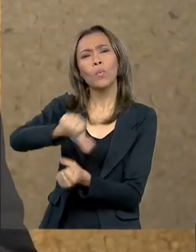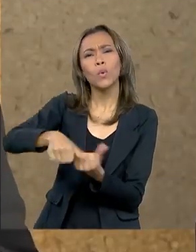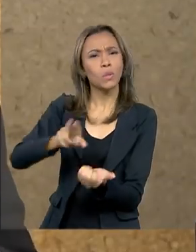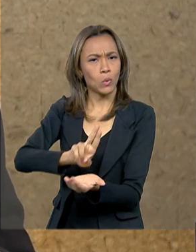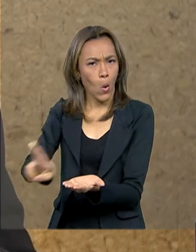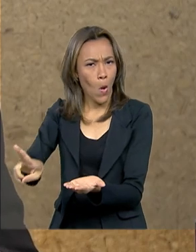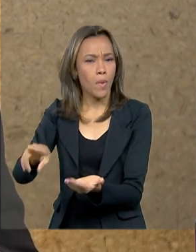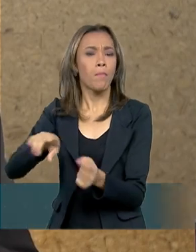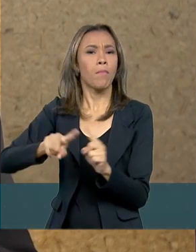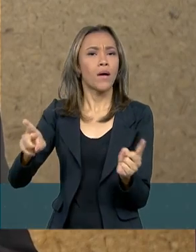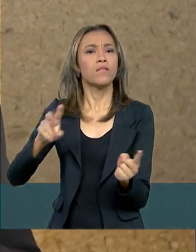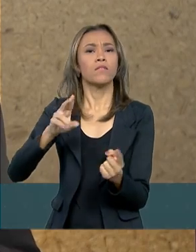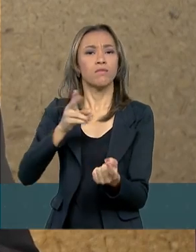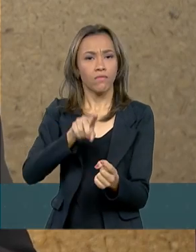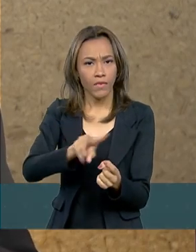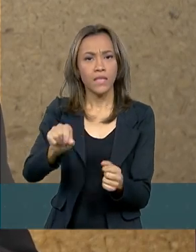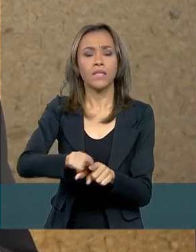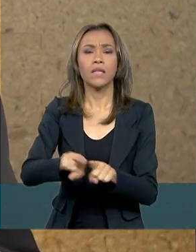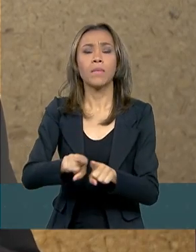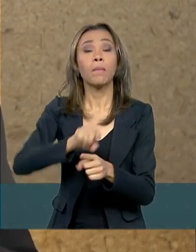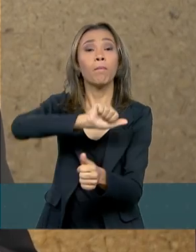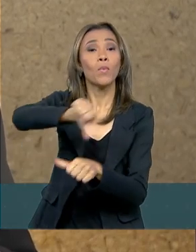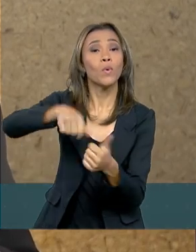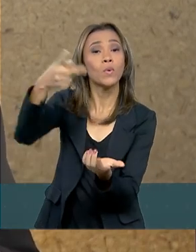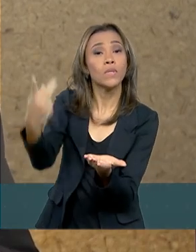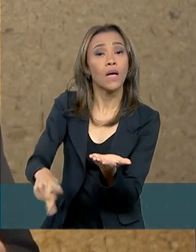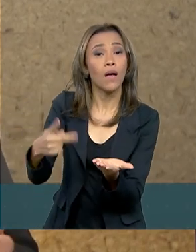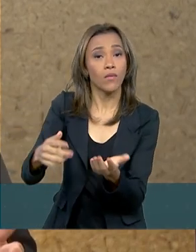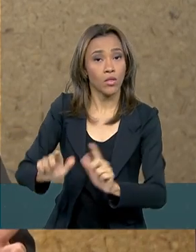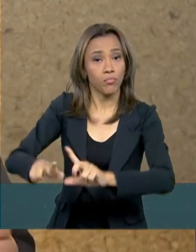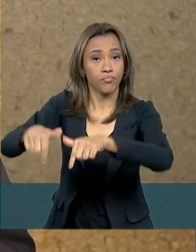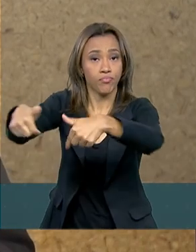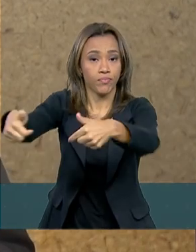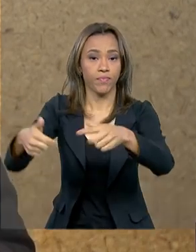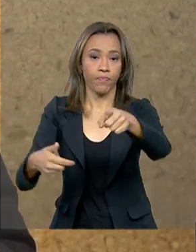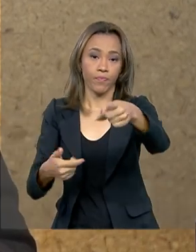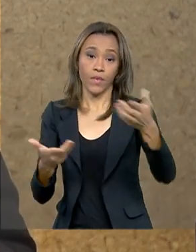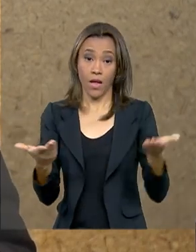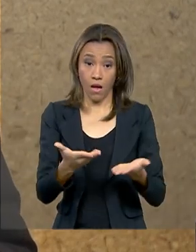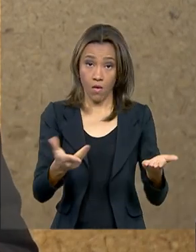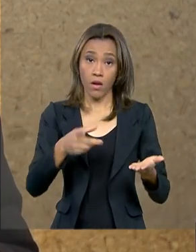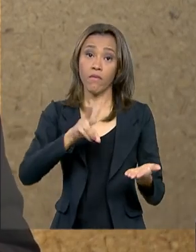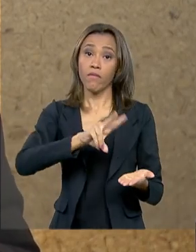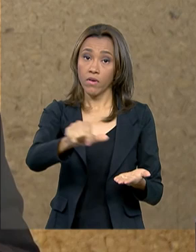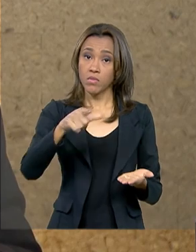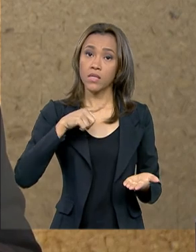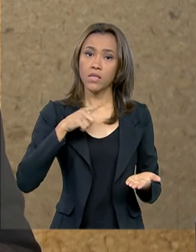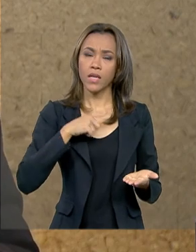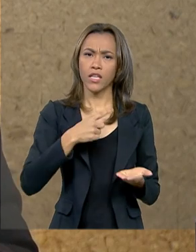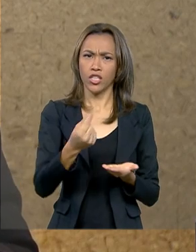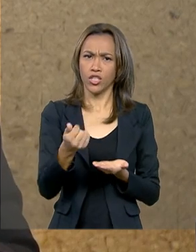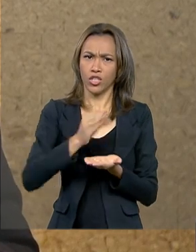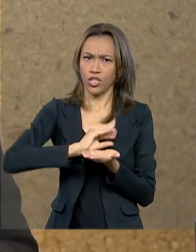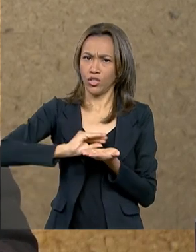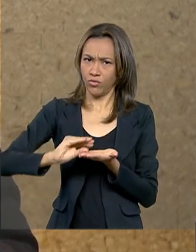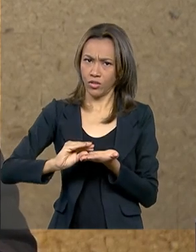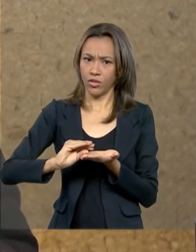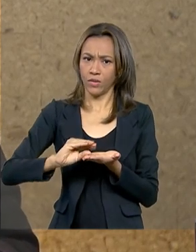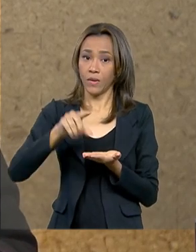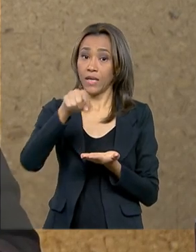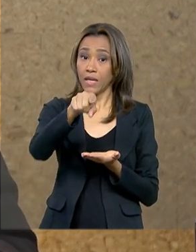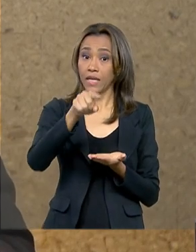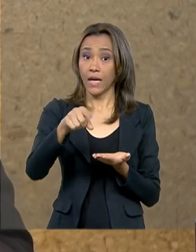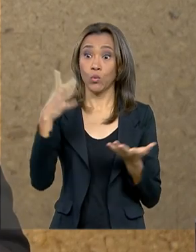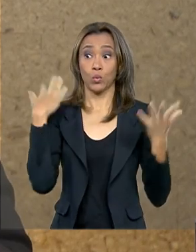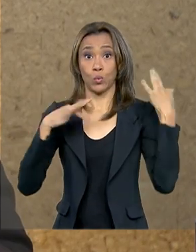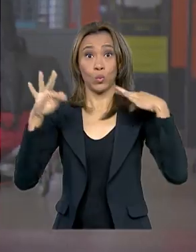A gente vai sim ter agora o respaldo financeiro para entrar nessa briga de cachorro grande, que é a briga